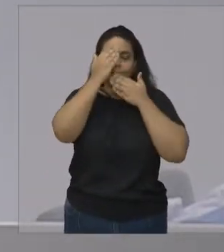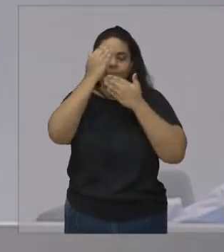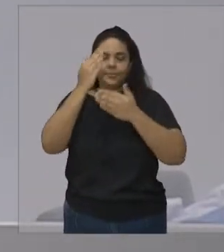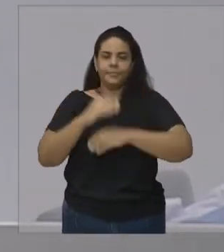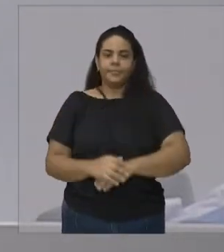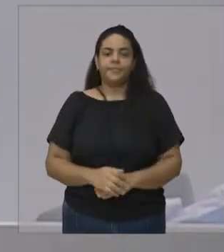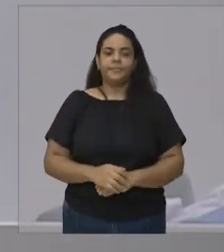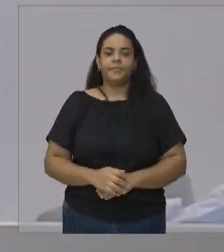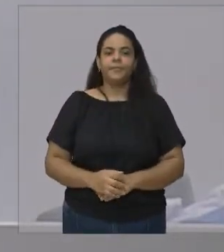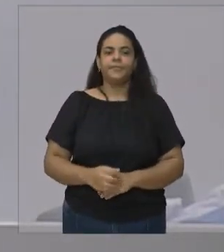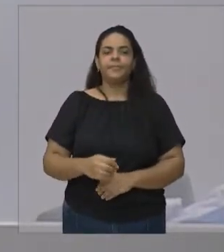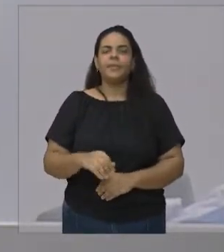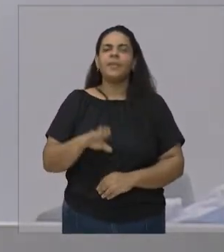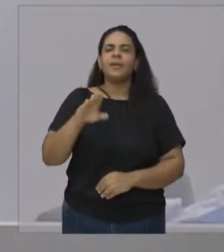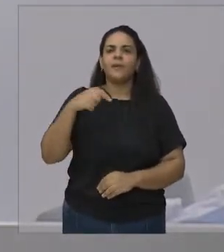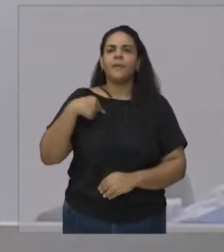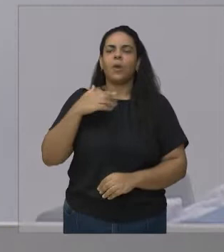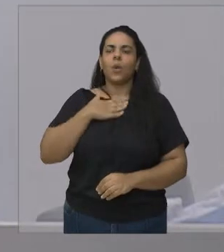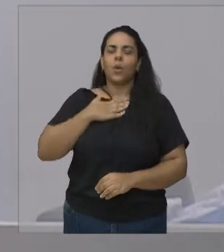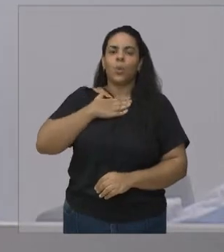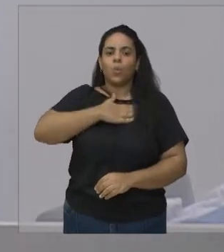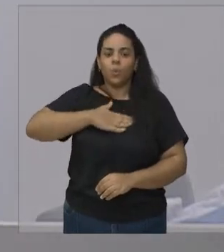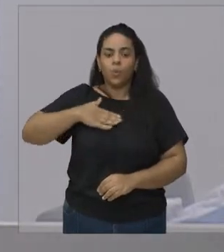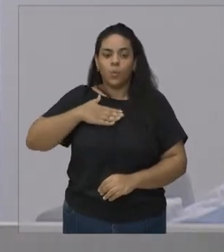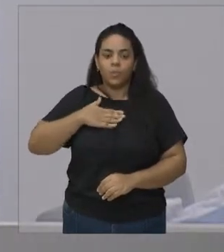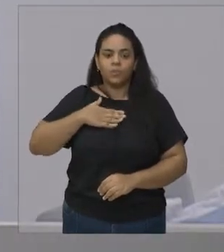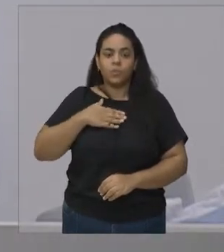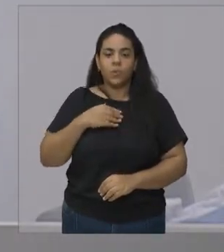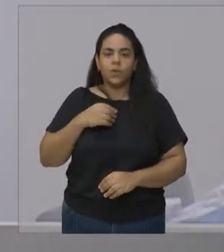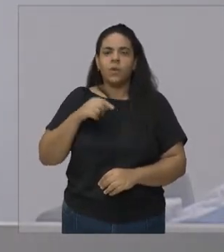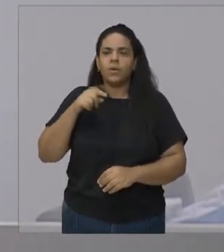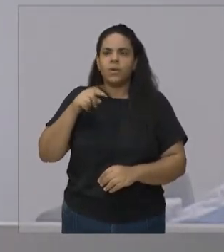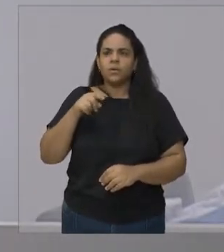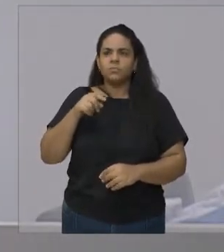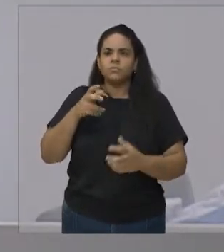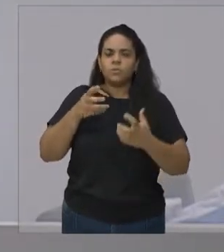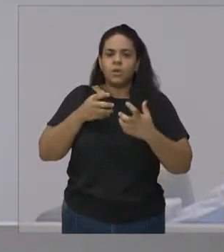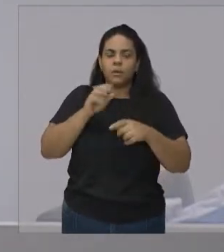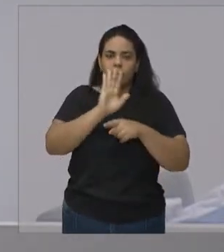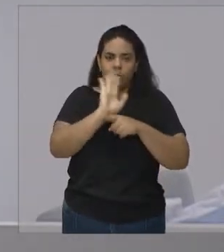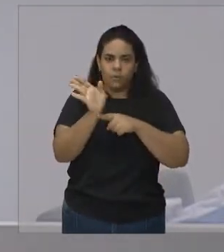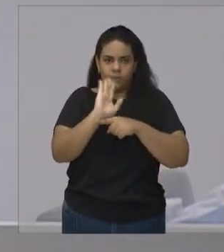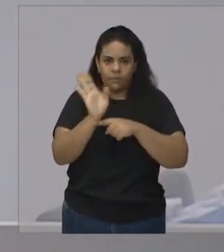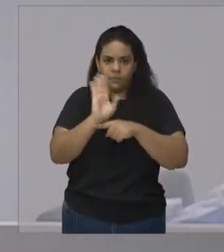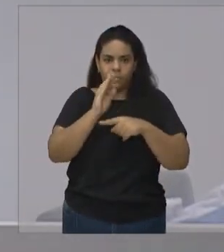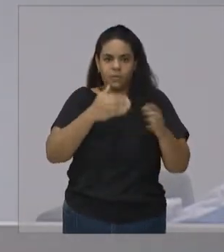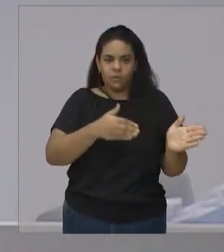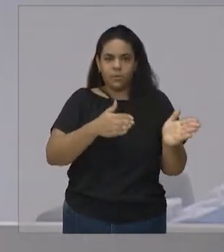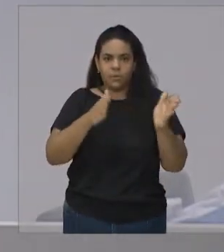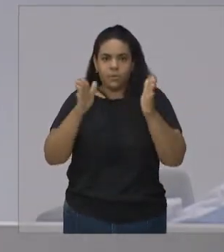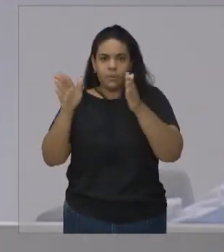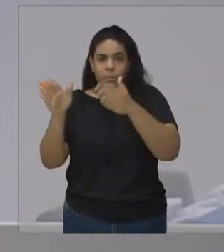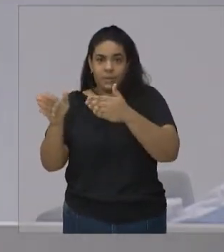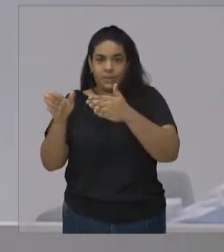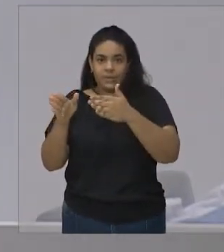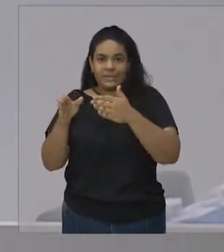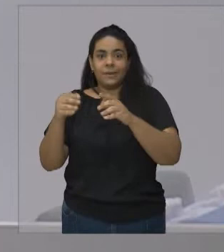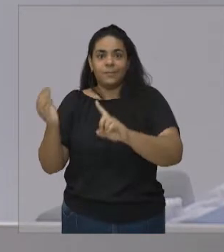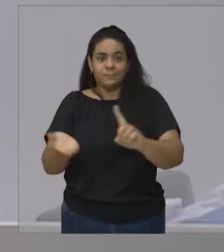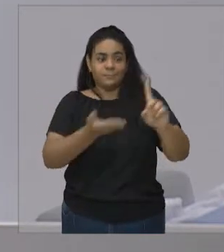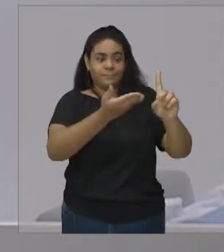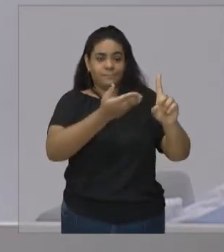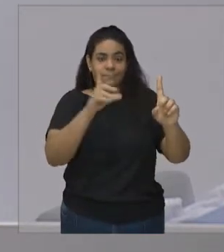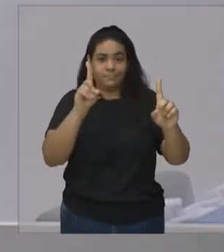para a gente começar essa noite, gostaria que você passasse o vídeo em homenagem ao Daniel, um vídeo,